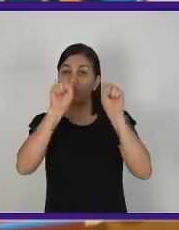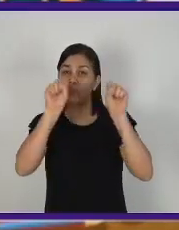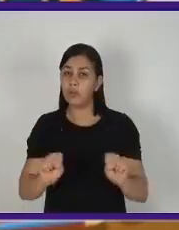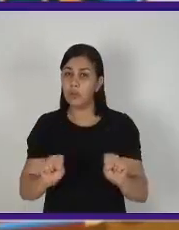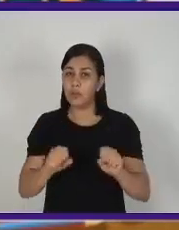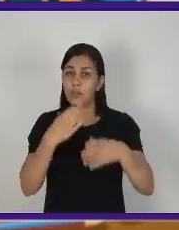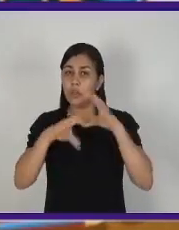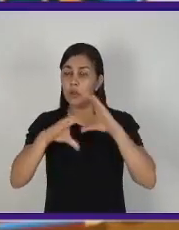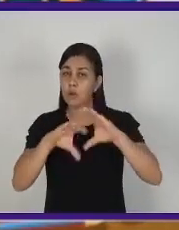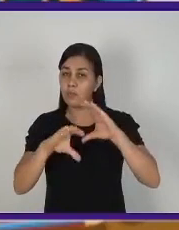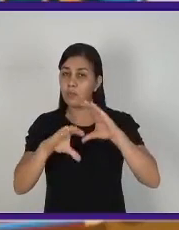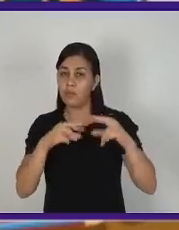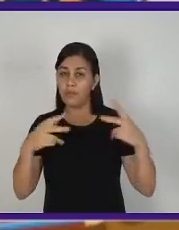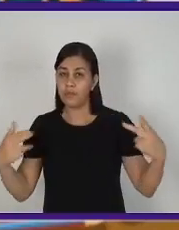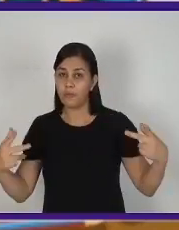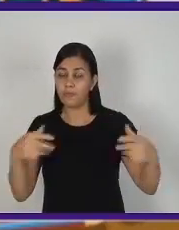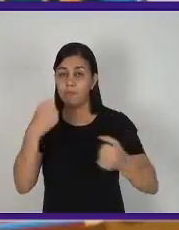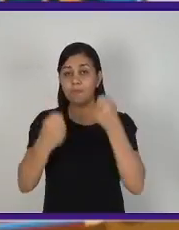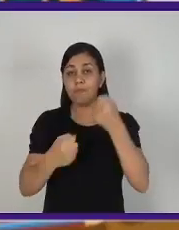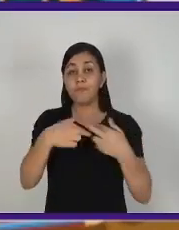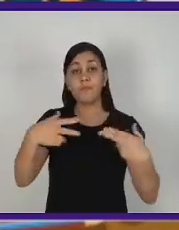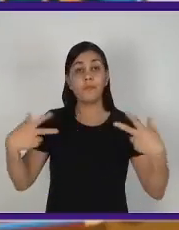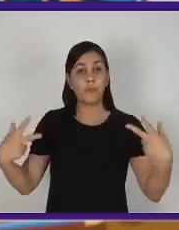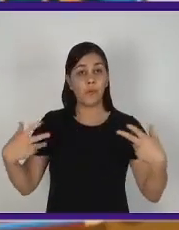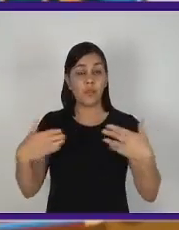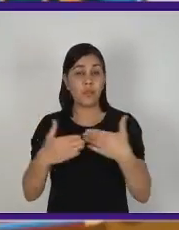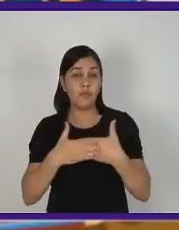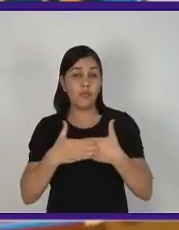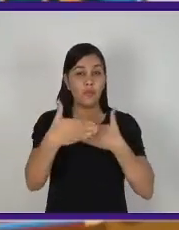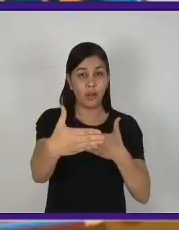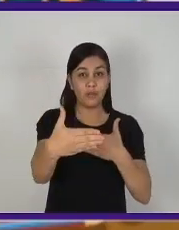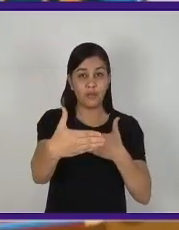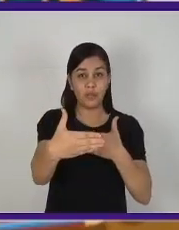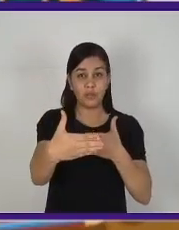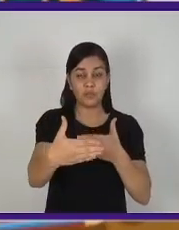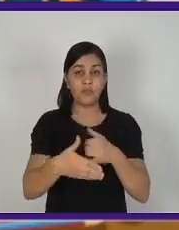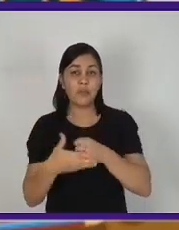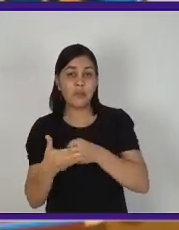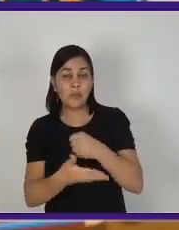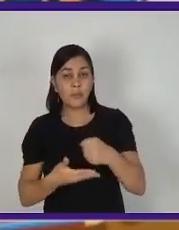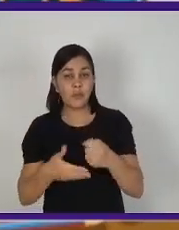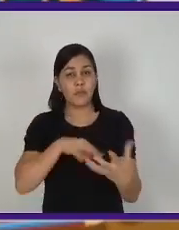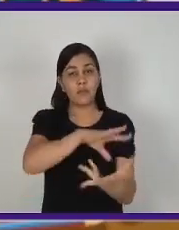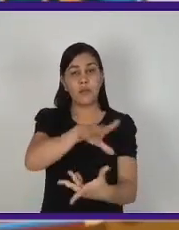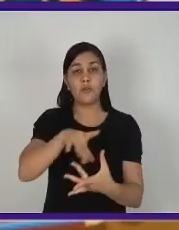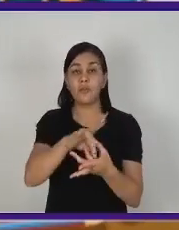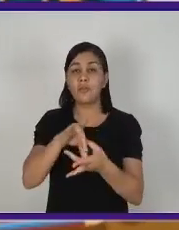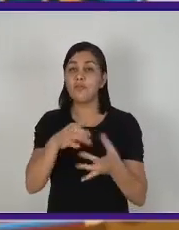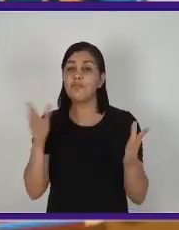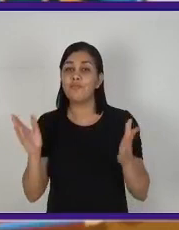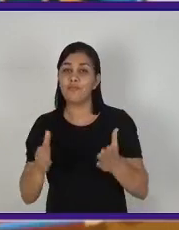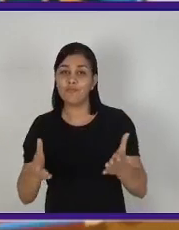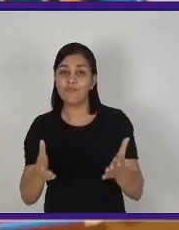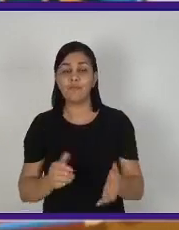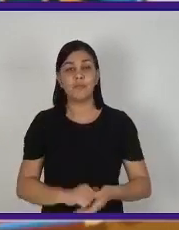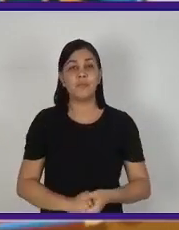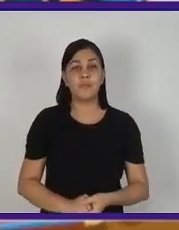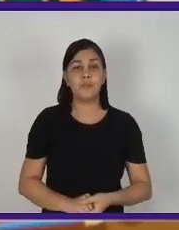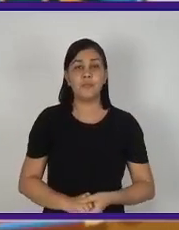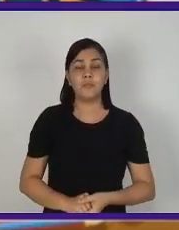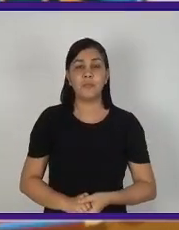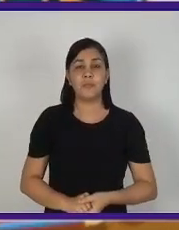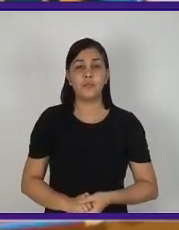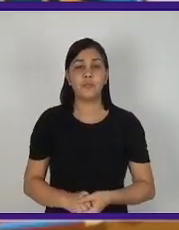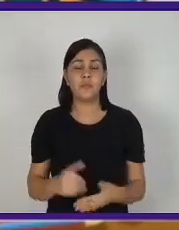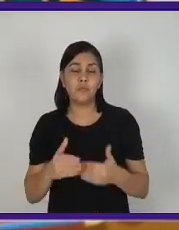transporte também. E ele é responsável pelo avanço e consolidação da globalização atual. Então,